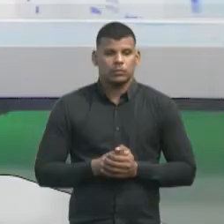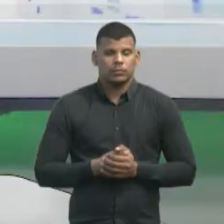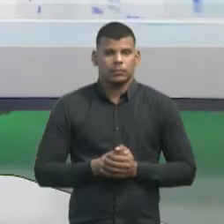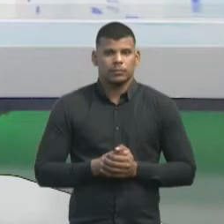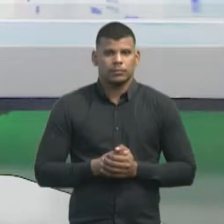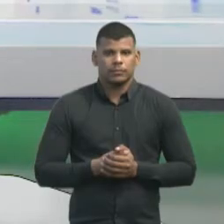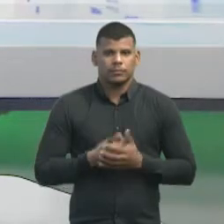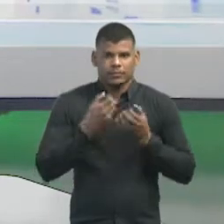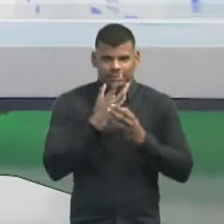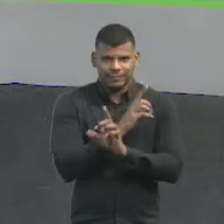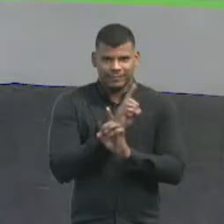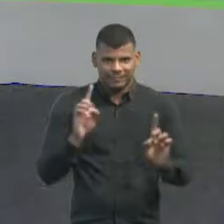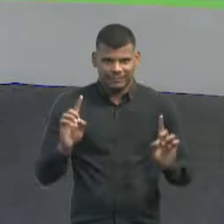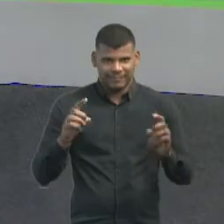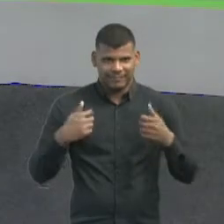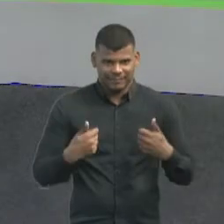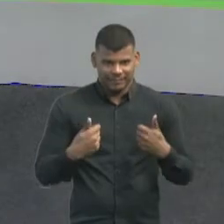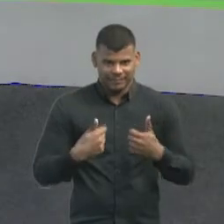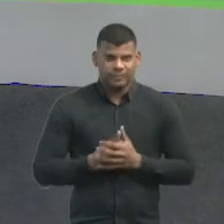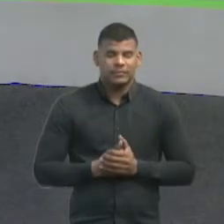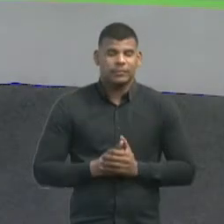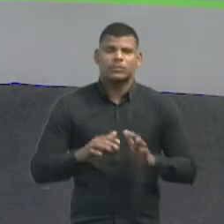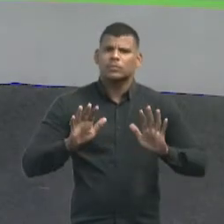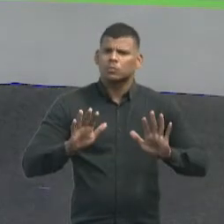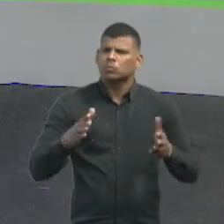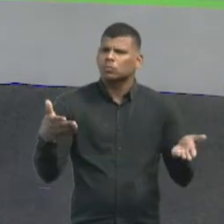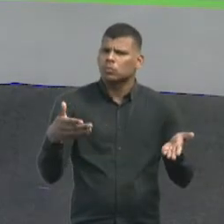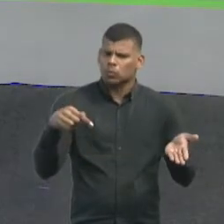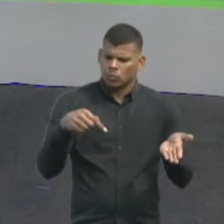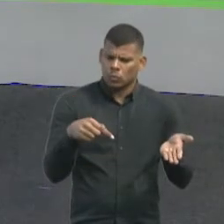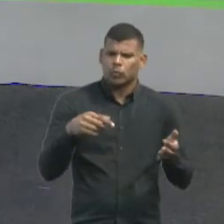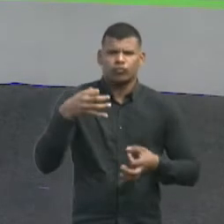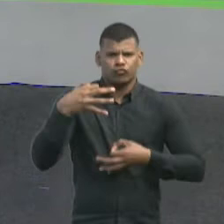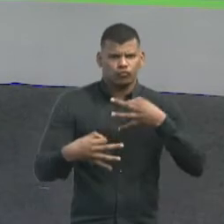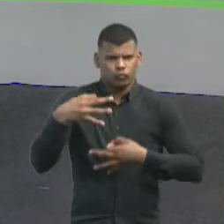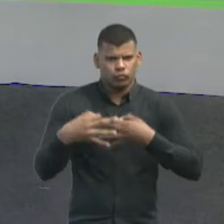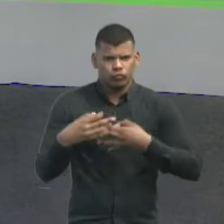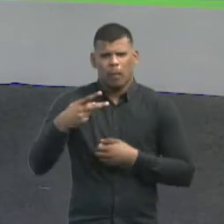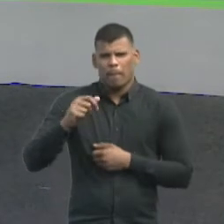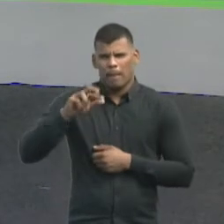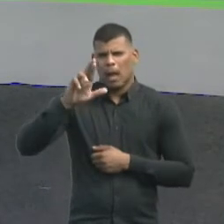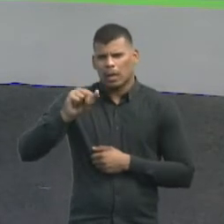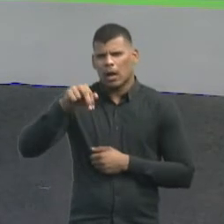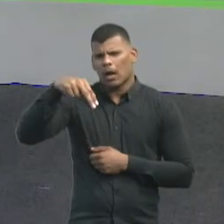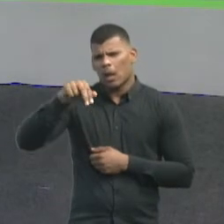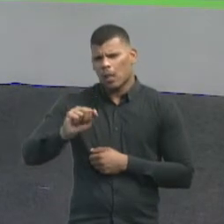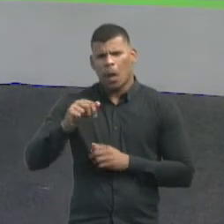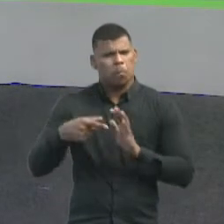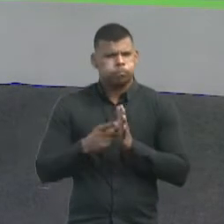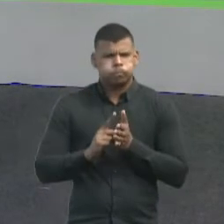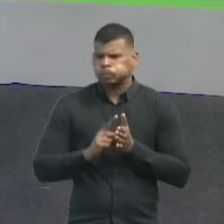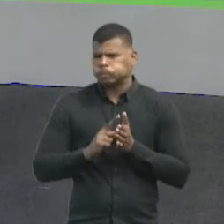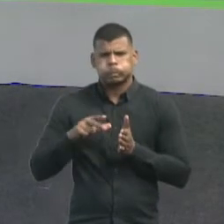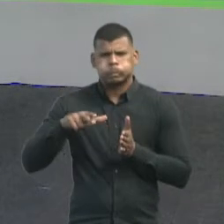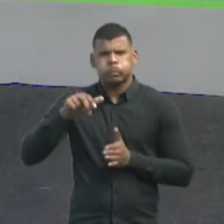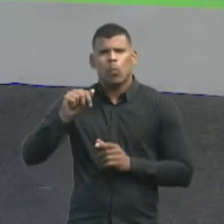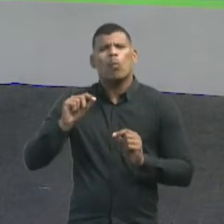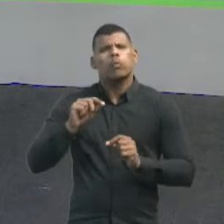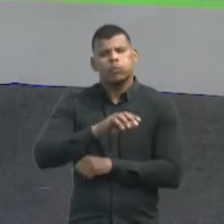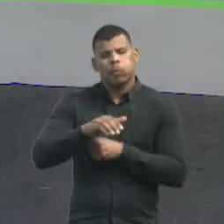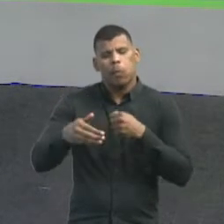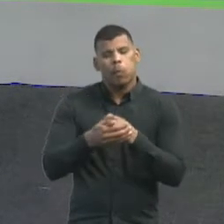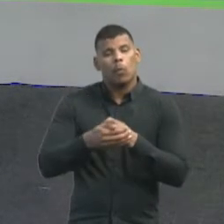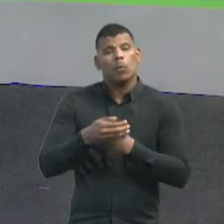Bom dia! Uma decisão inédita da Justiça do Paraná garante mais direitos aos animais.